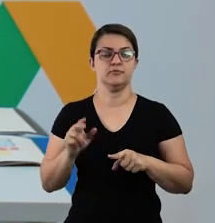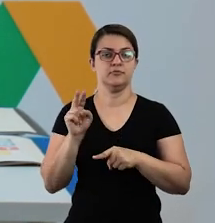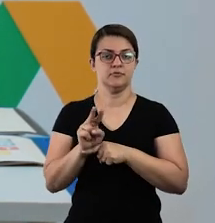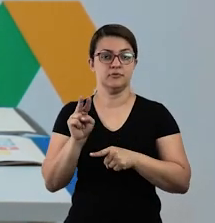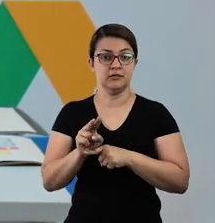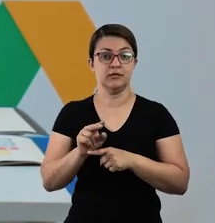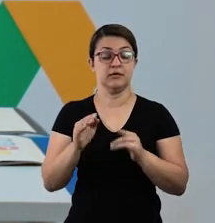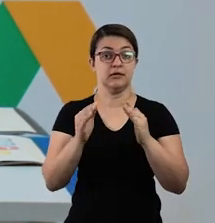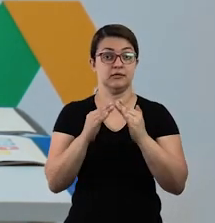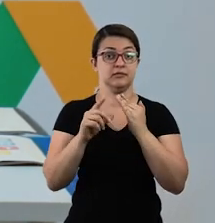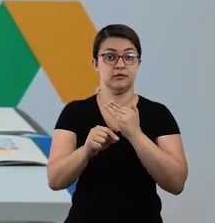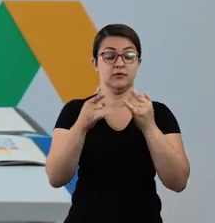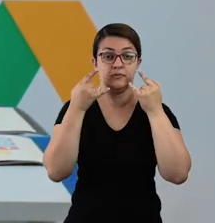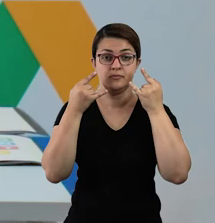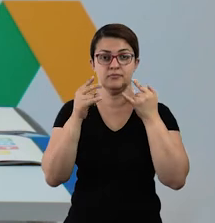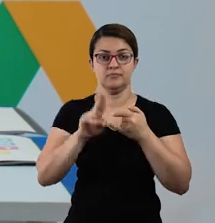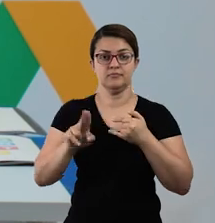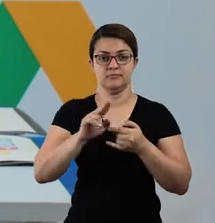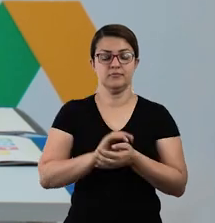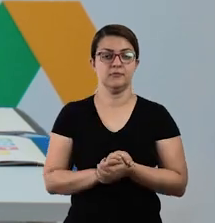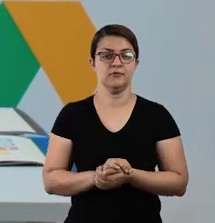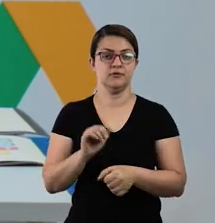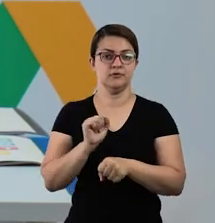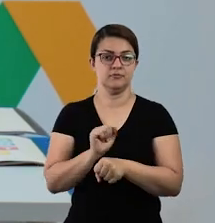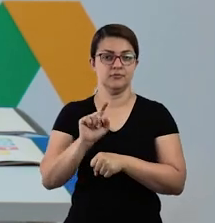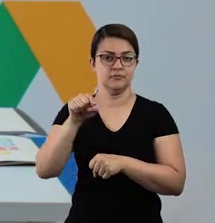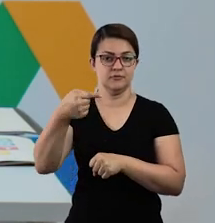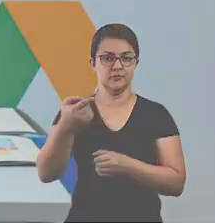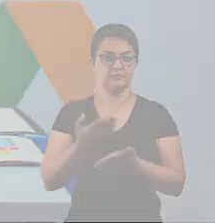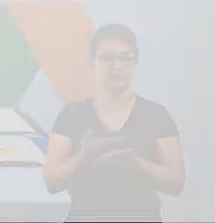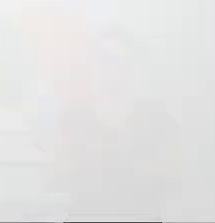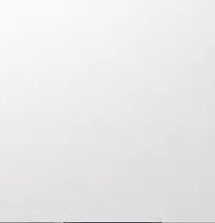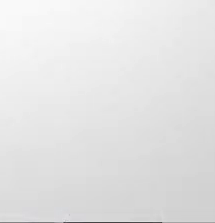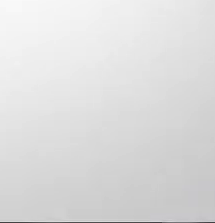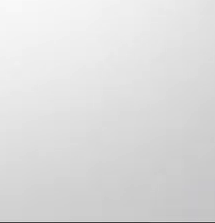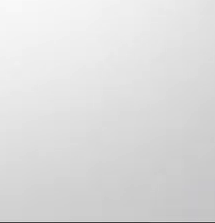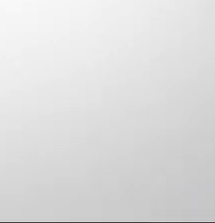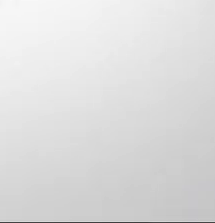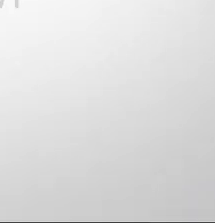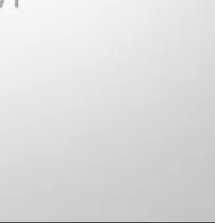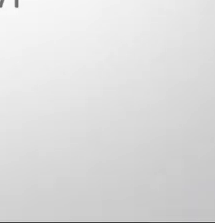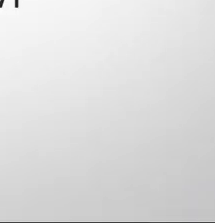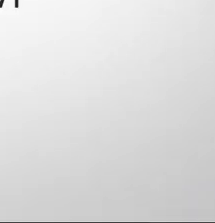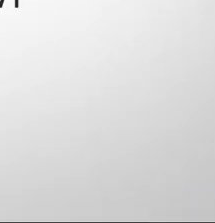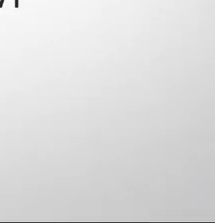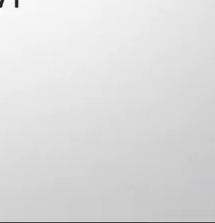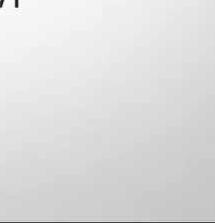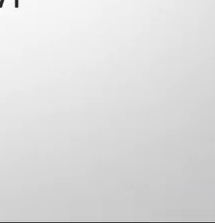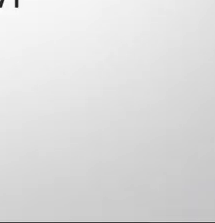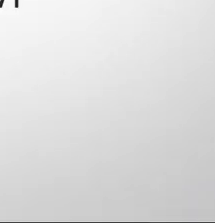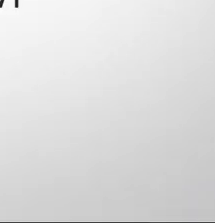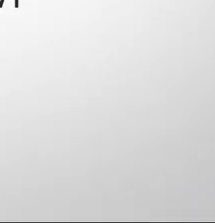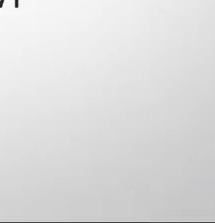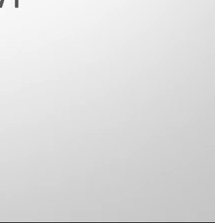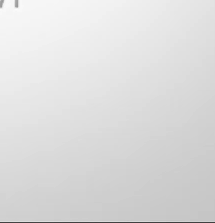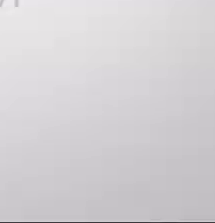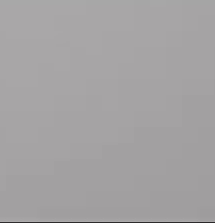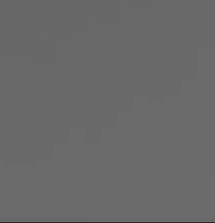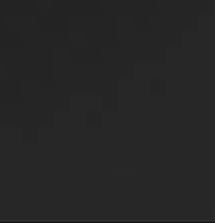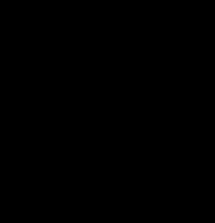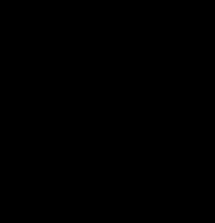casa, utilizar a máscara. E eu aguardo vocês na próxima aula. E aí E aí E